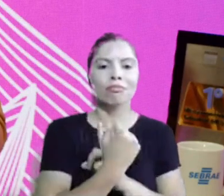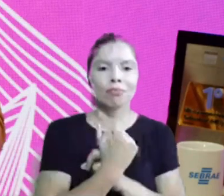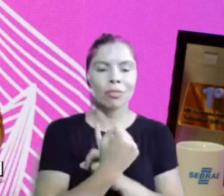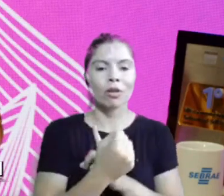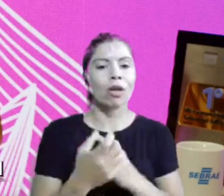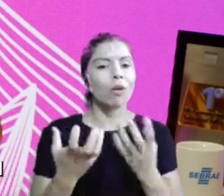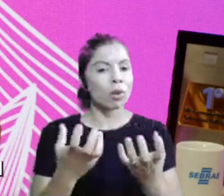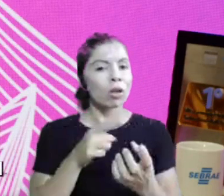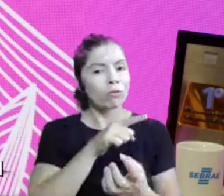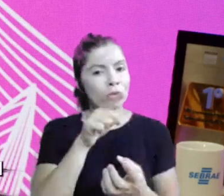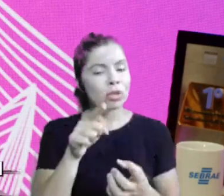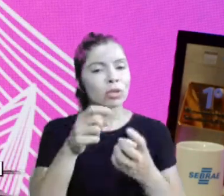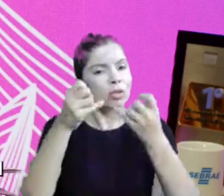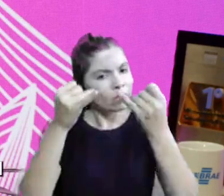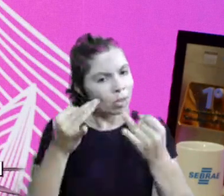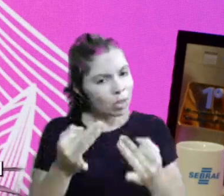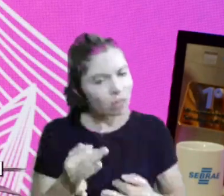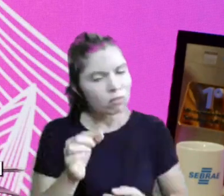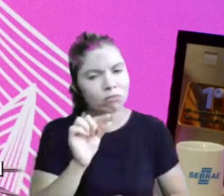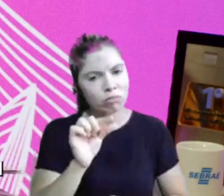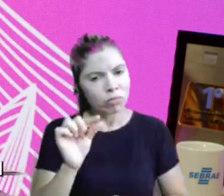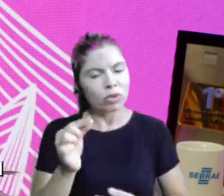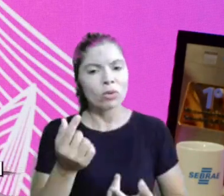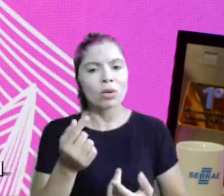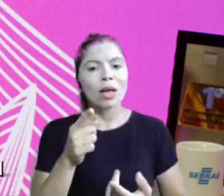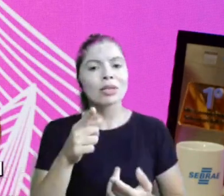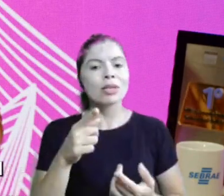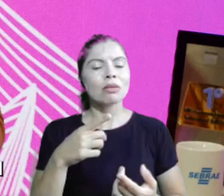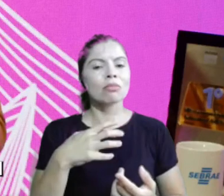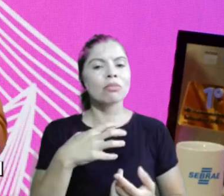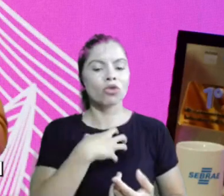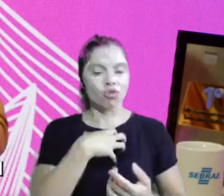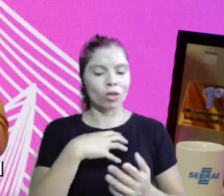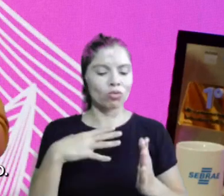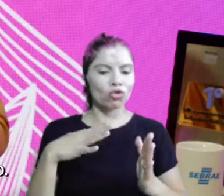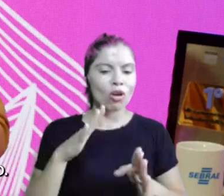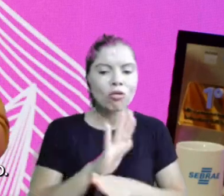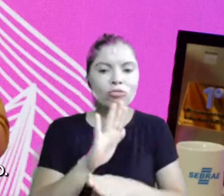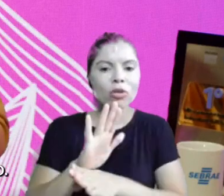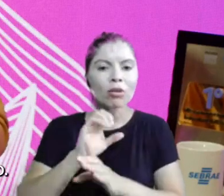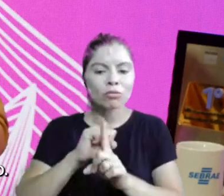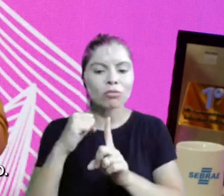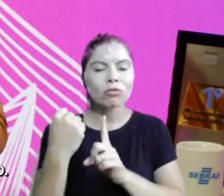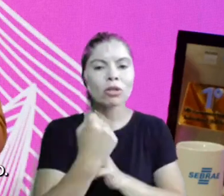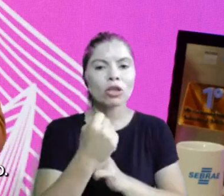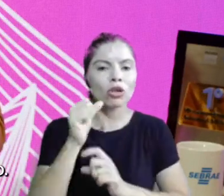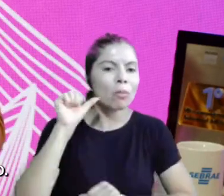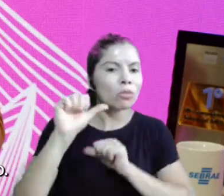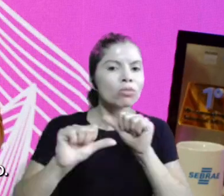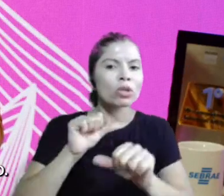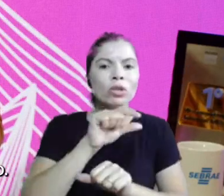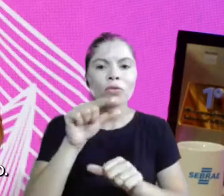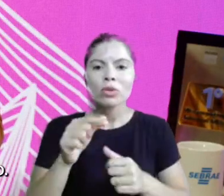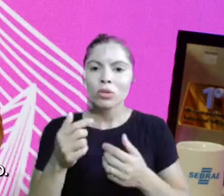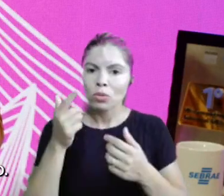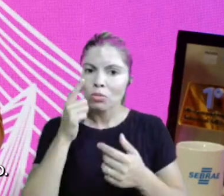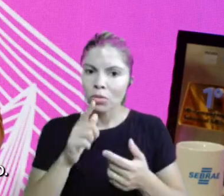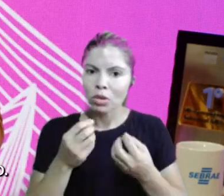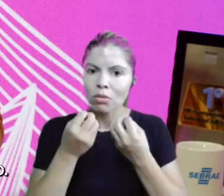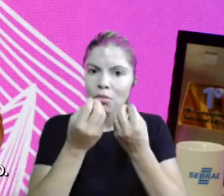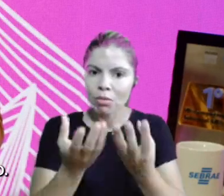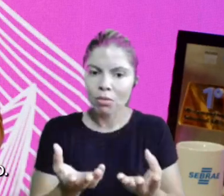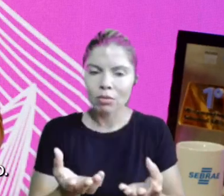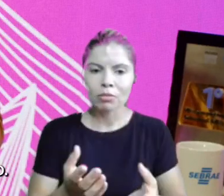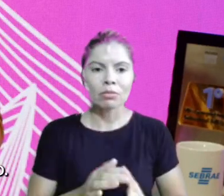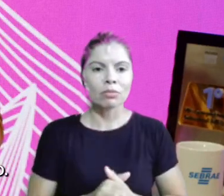E aí, eu queria que vocês contassem um pouquinho desse impacto social que vocês causam, essa mudança que vocês estão trazendo